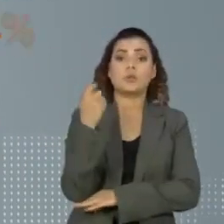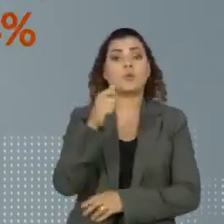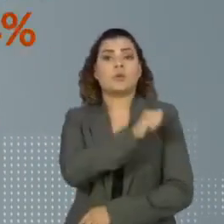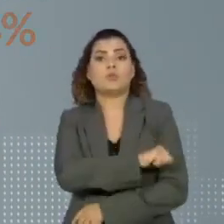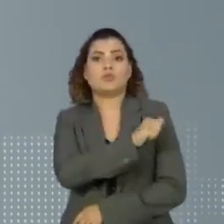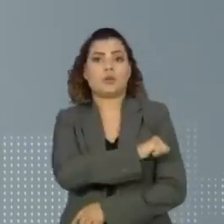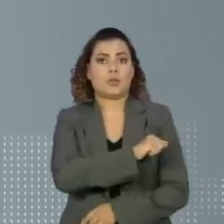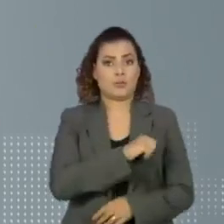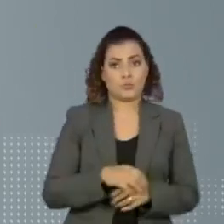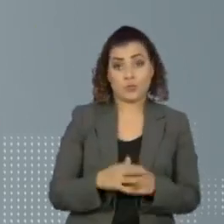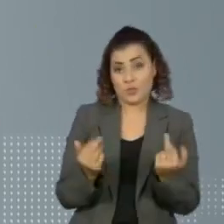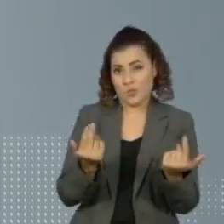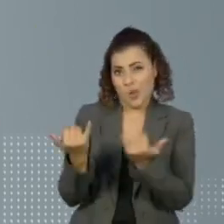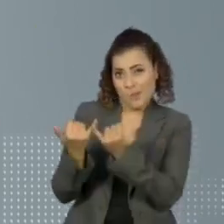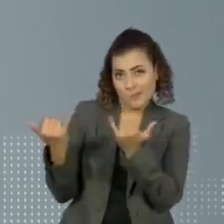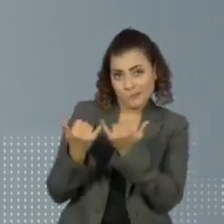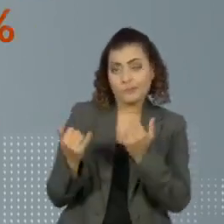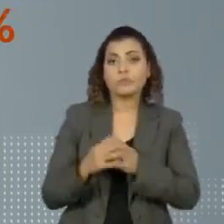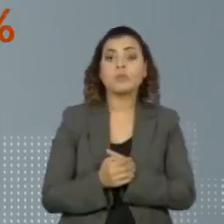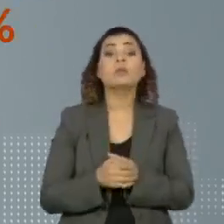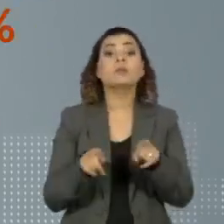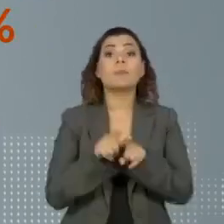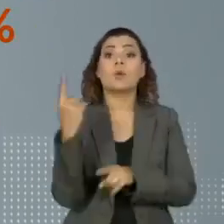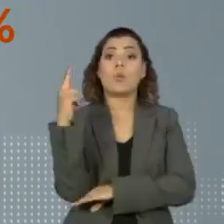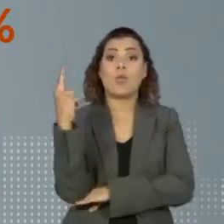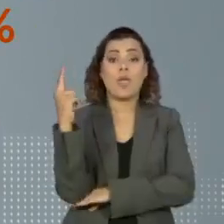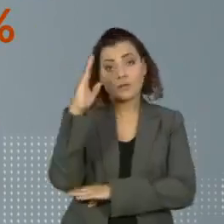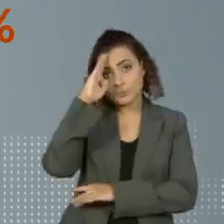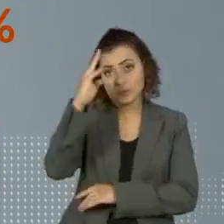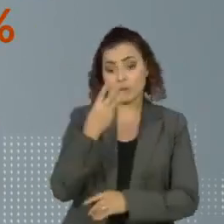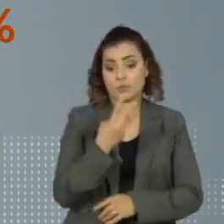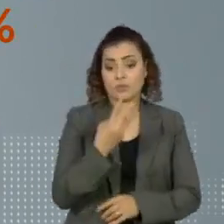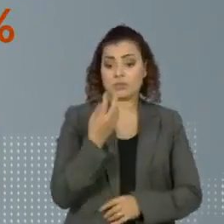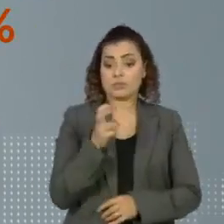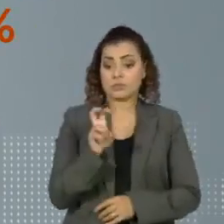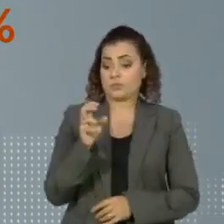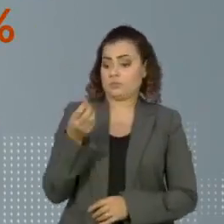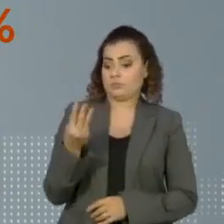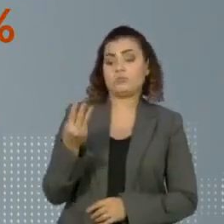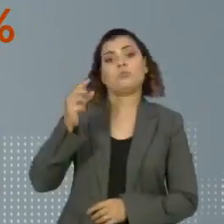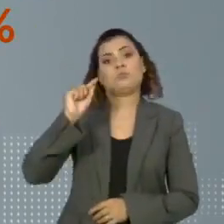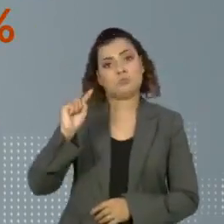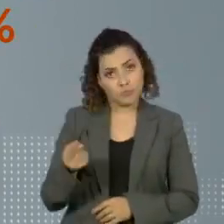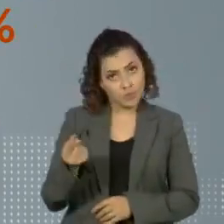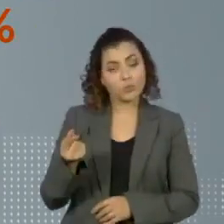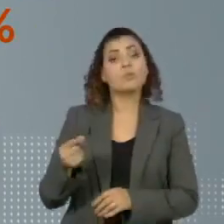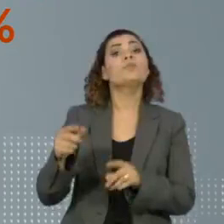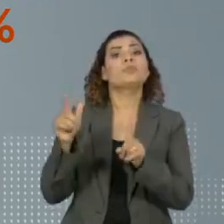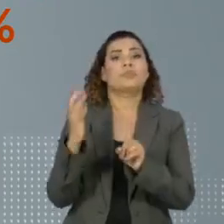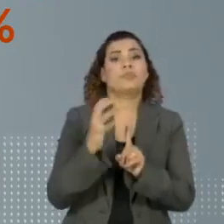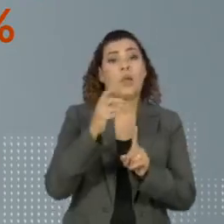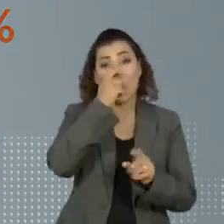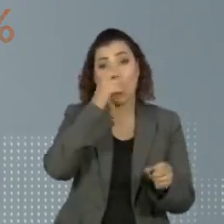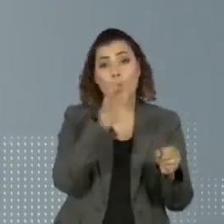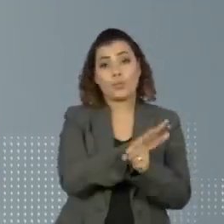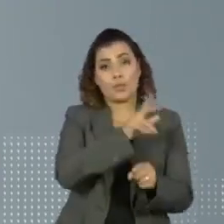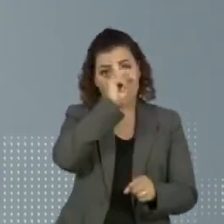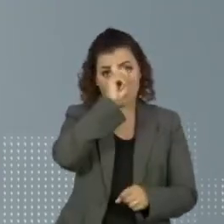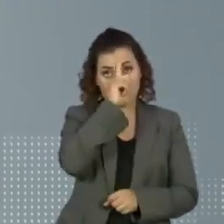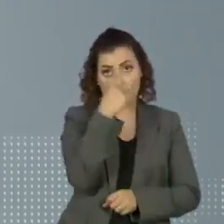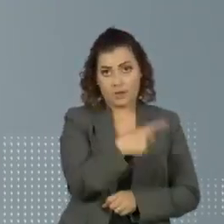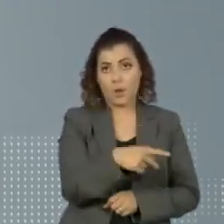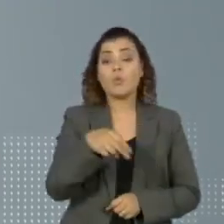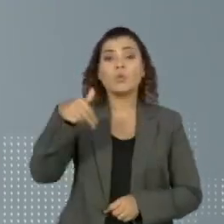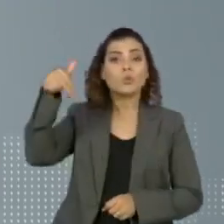Rio de Janeiro. No centro-oeste, Goiás é o estado com mais casos e forte pressão nos hospitais. Na